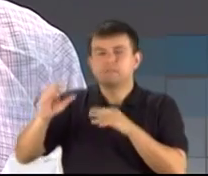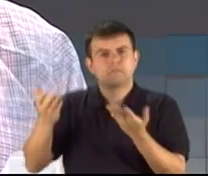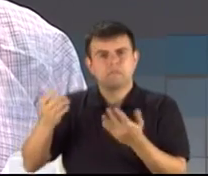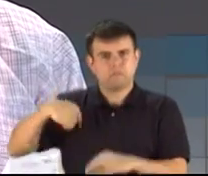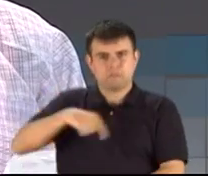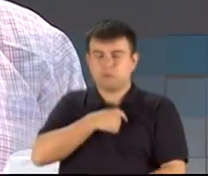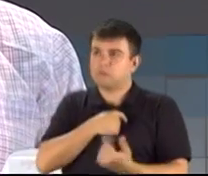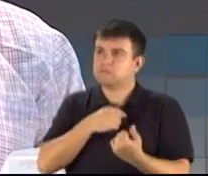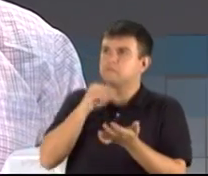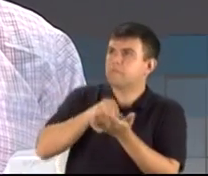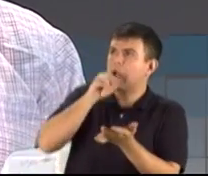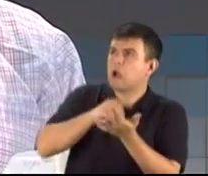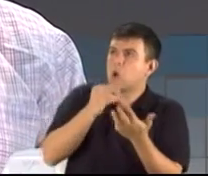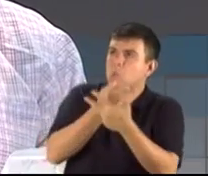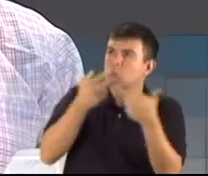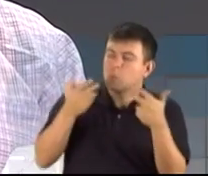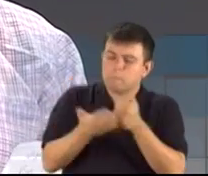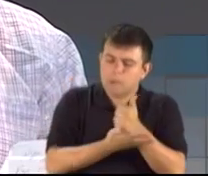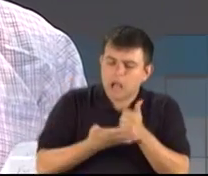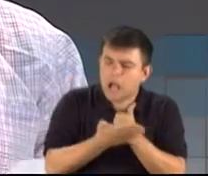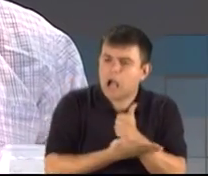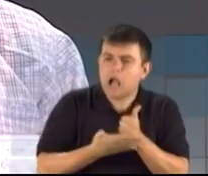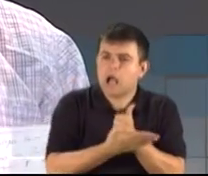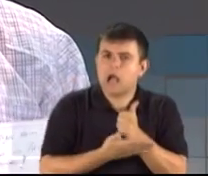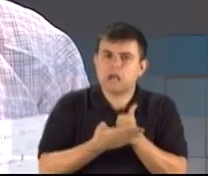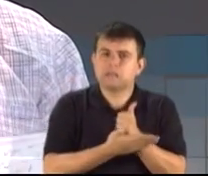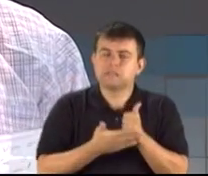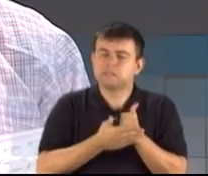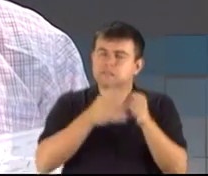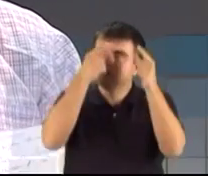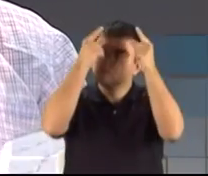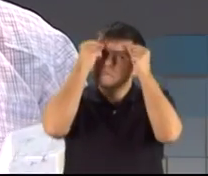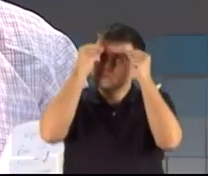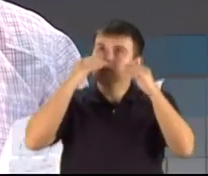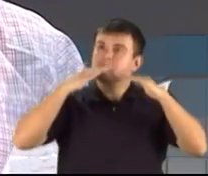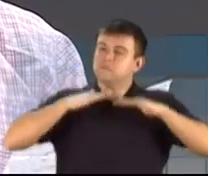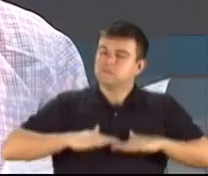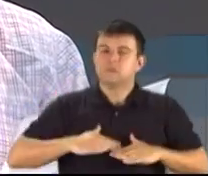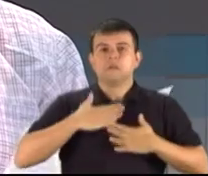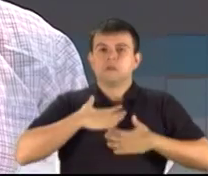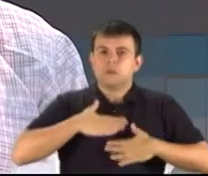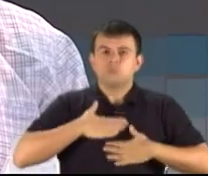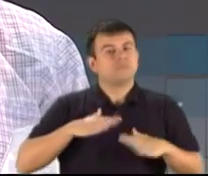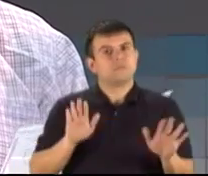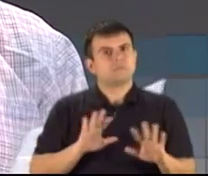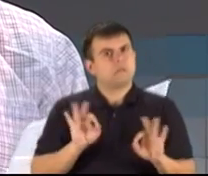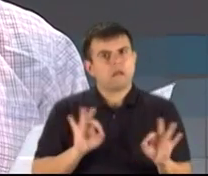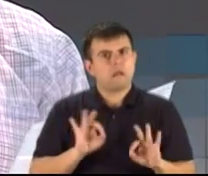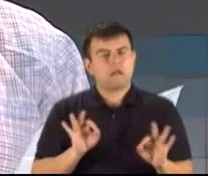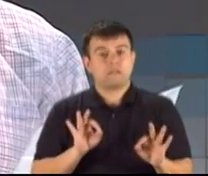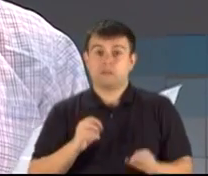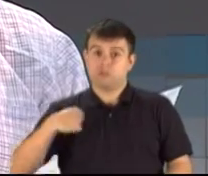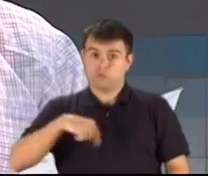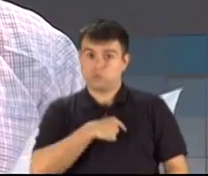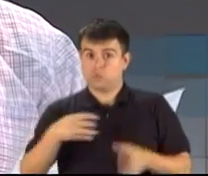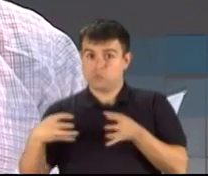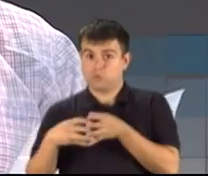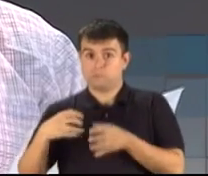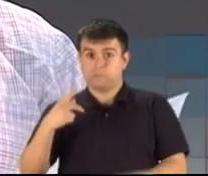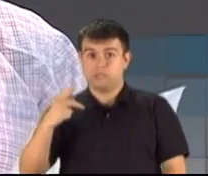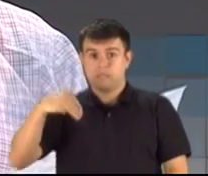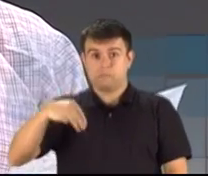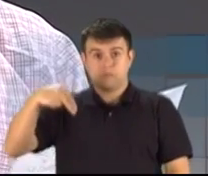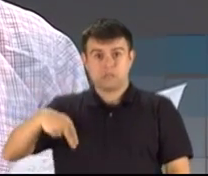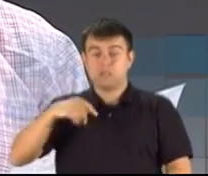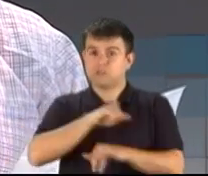básicas para nos garantir o mínimo de tranquilidade e dignidade. Nós, do PMN, gostaríamos apenas de lembrar a você